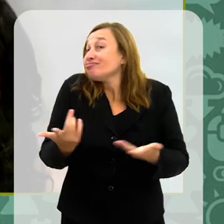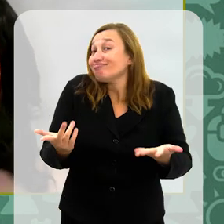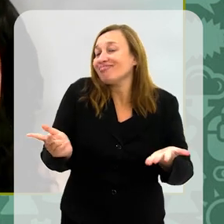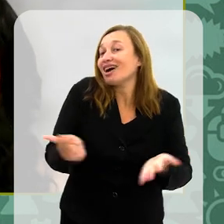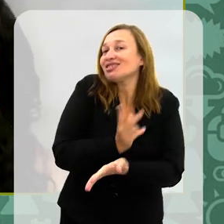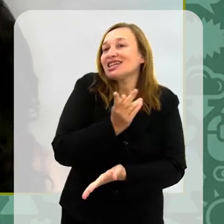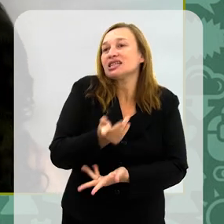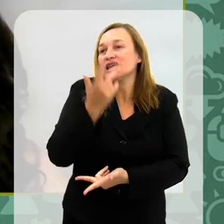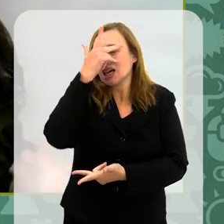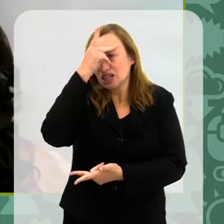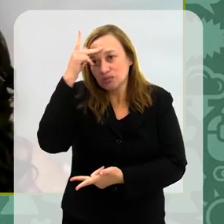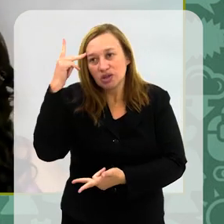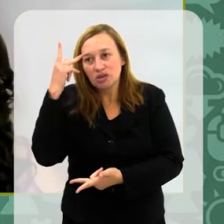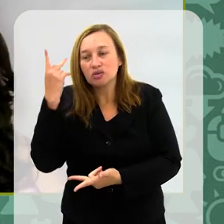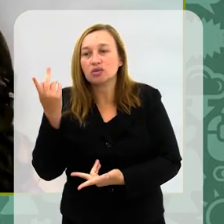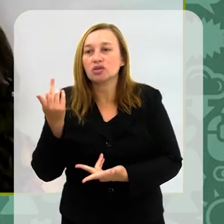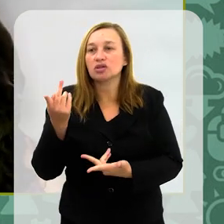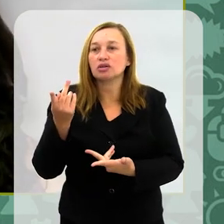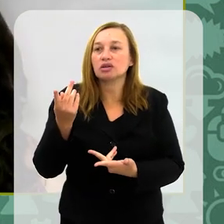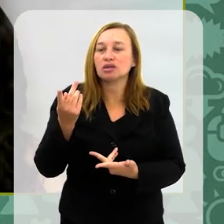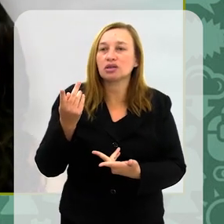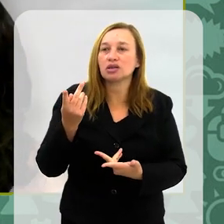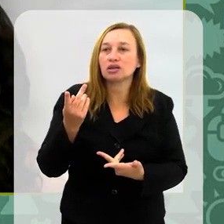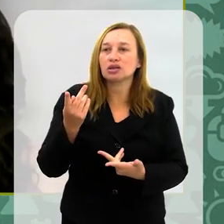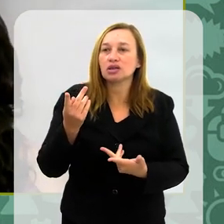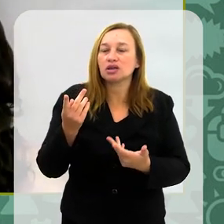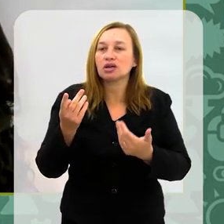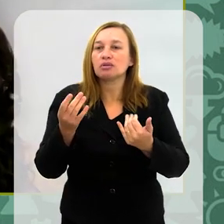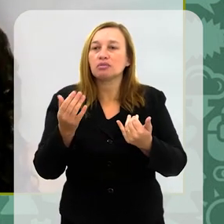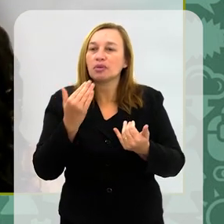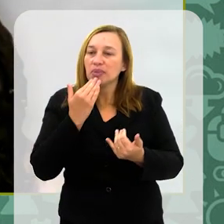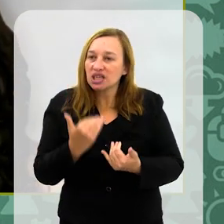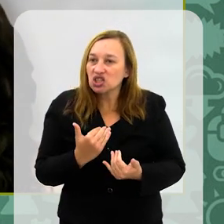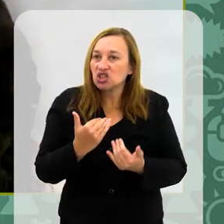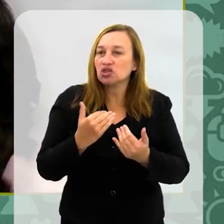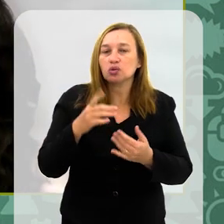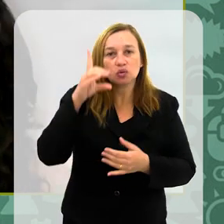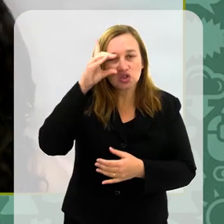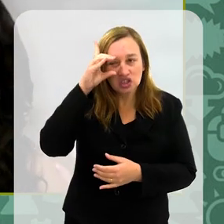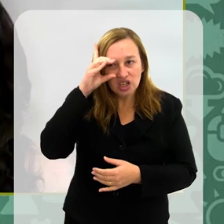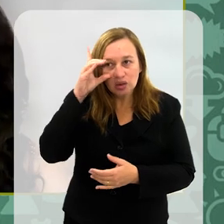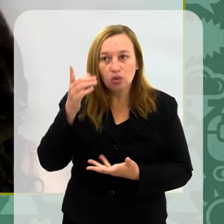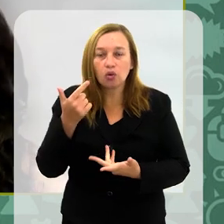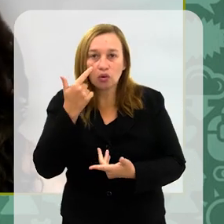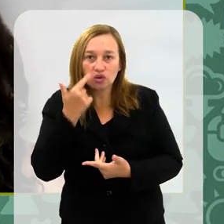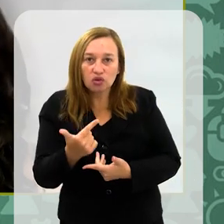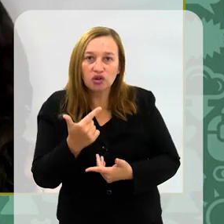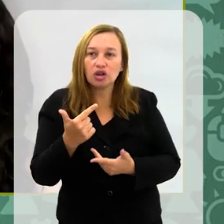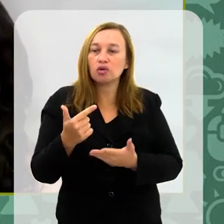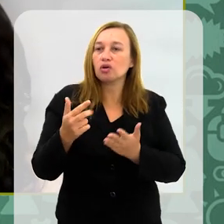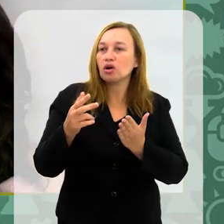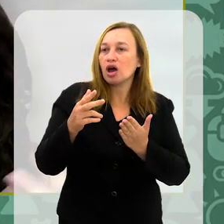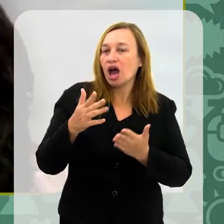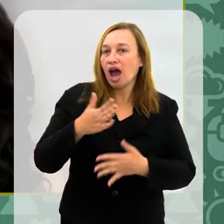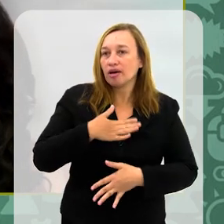para mim. E aí, foi acontecendo. As pessoas me deram um retorno meio positivo, assim, no Instagram. Quando eu publiquei minha primeira história na Amazon, de forma